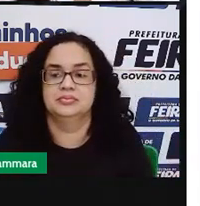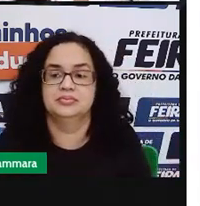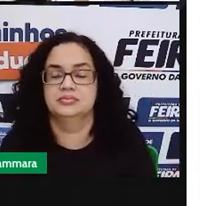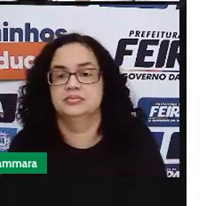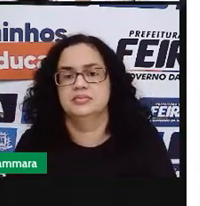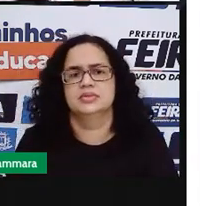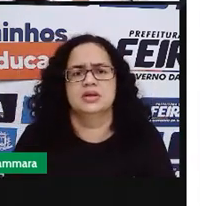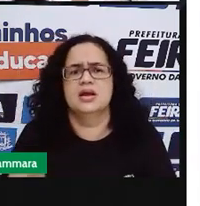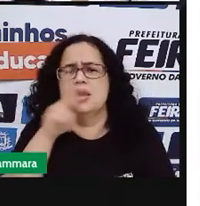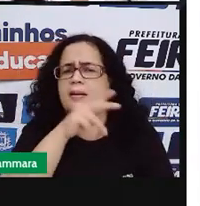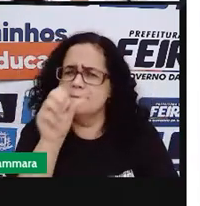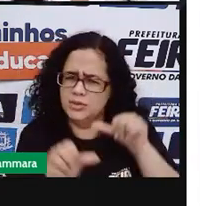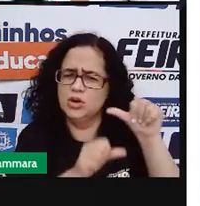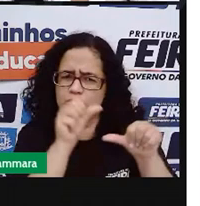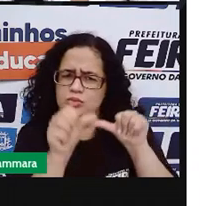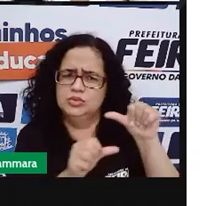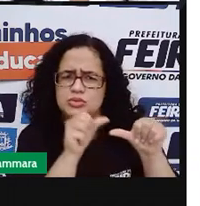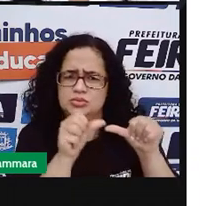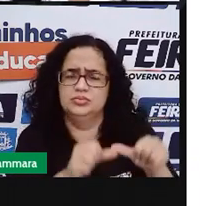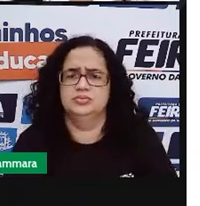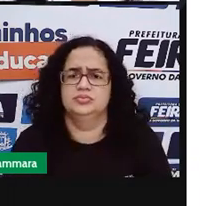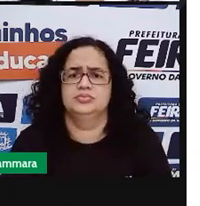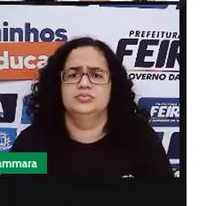A Pró mudou alguma coisa?